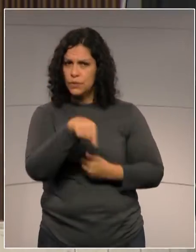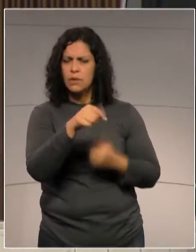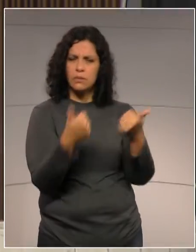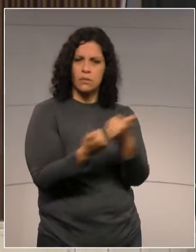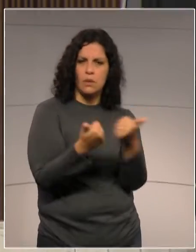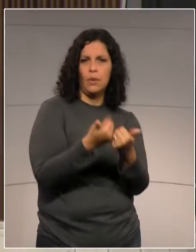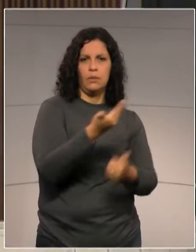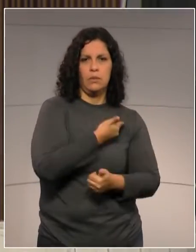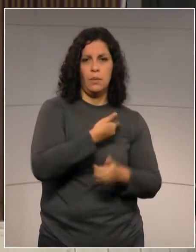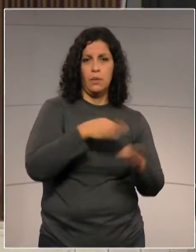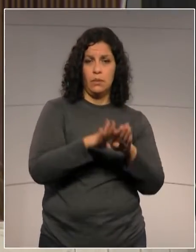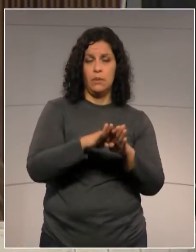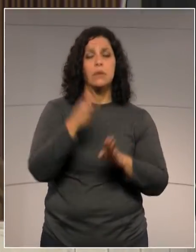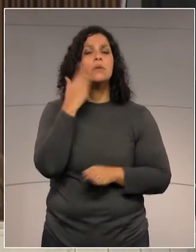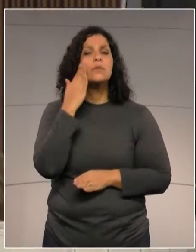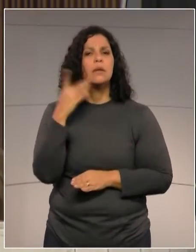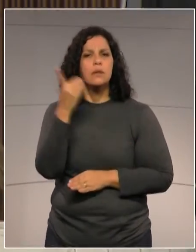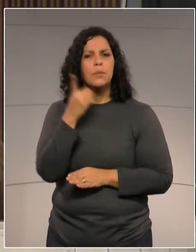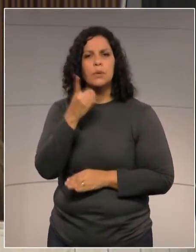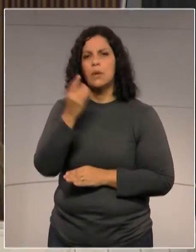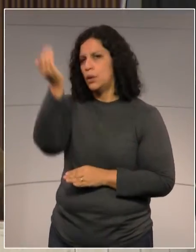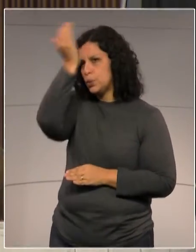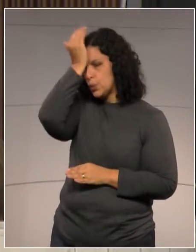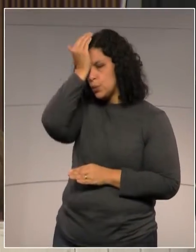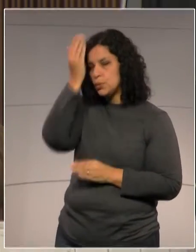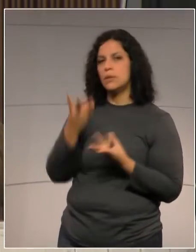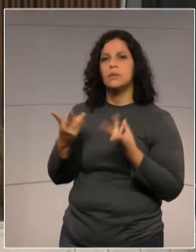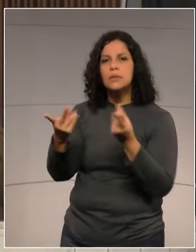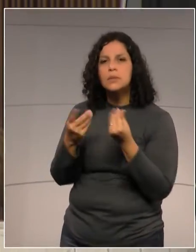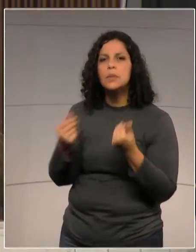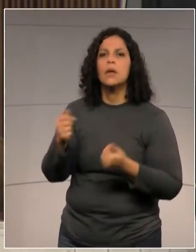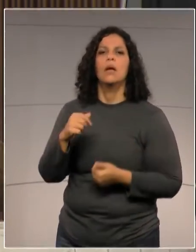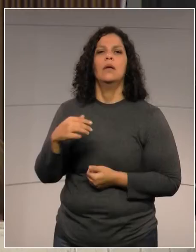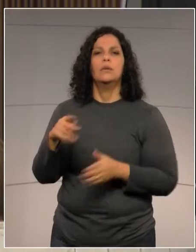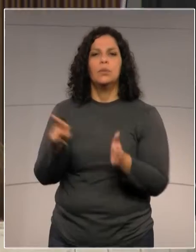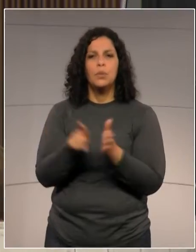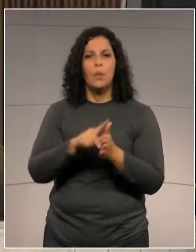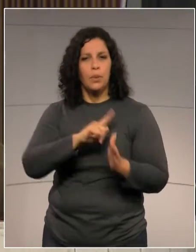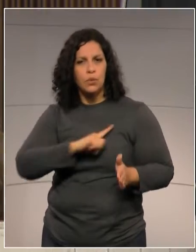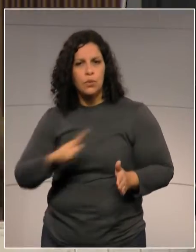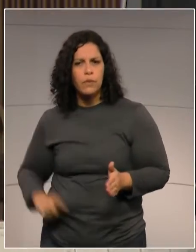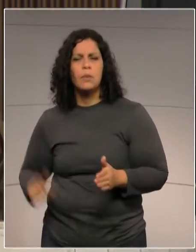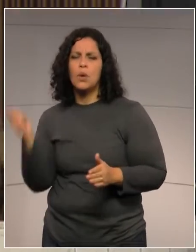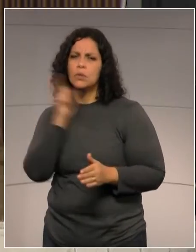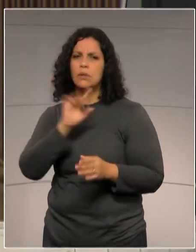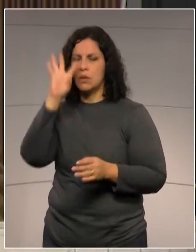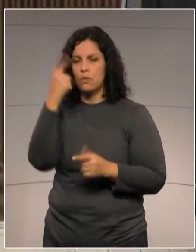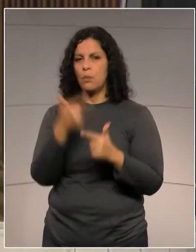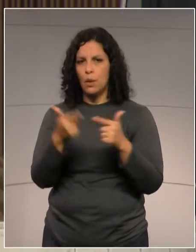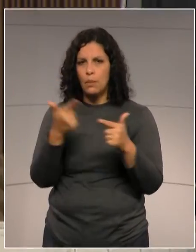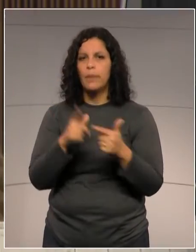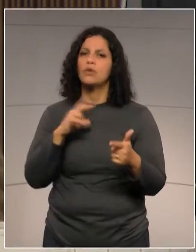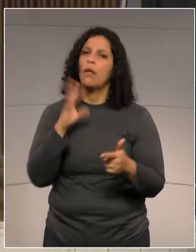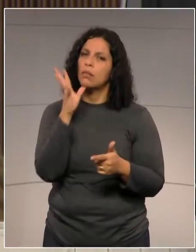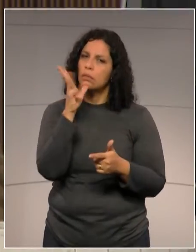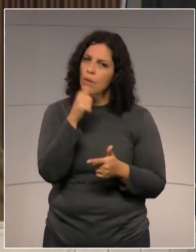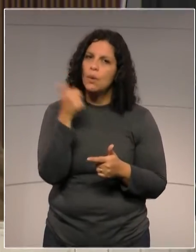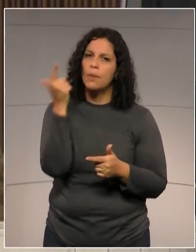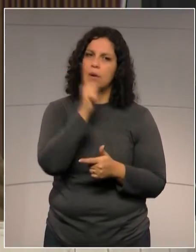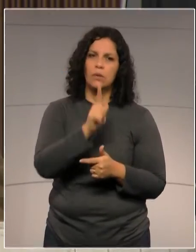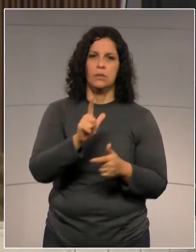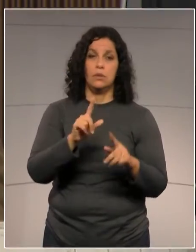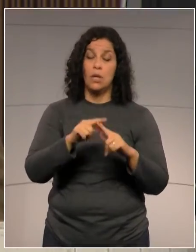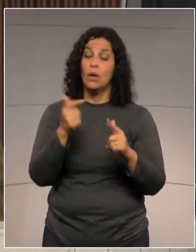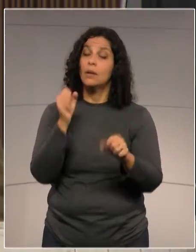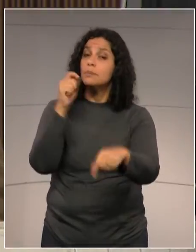tenho certeza, desde já, deputado Roussein, agradeço a sensibilidade do governo para resolver essa questão que há muito tempo se arrasta, mas que precisa